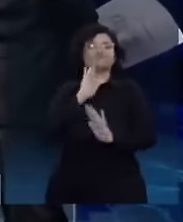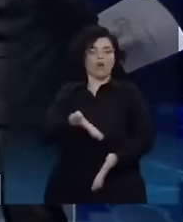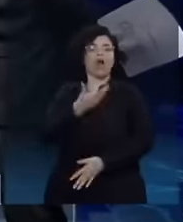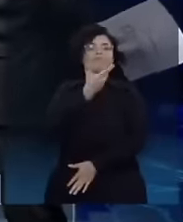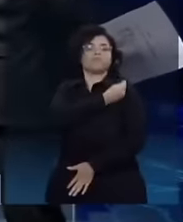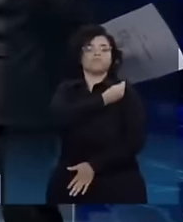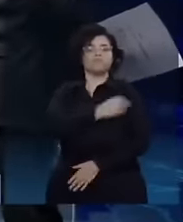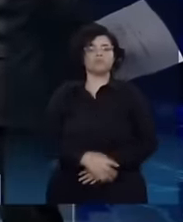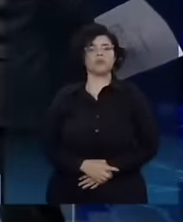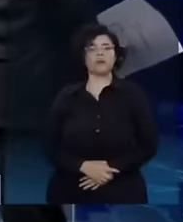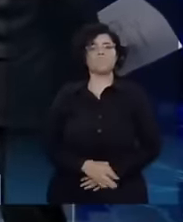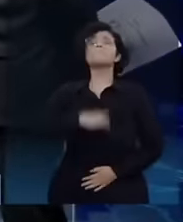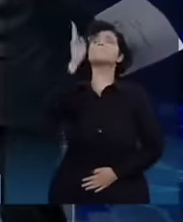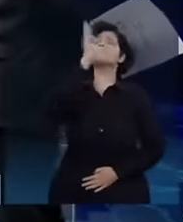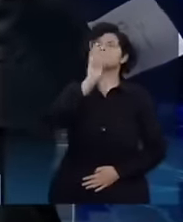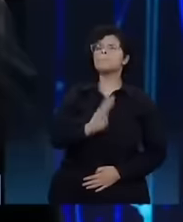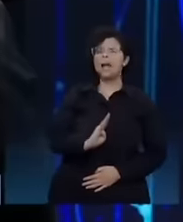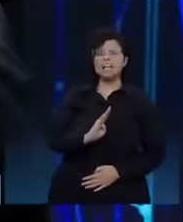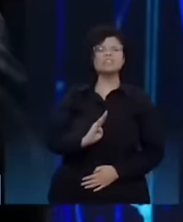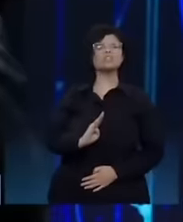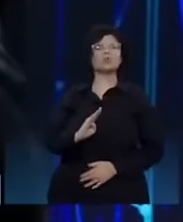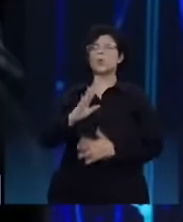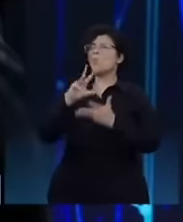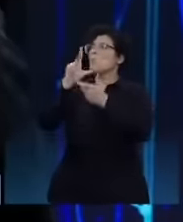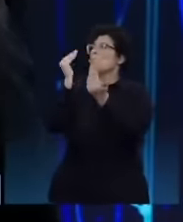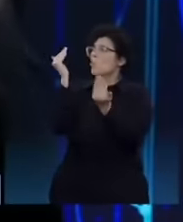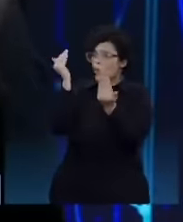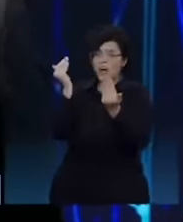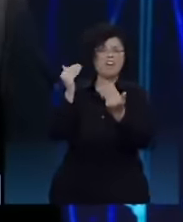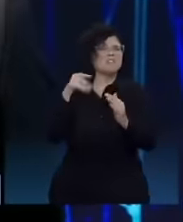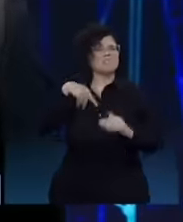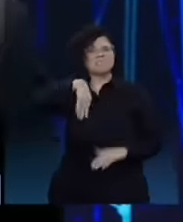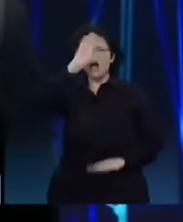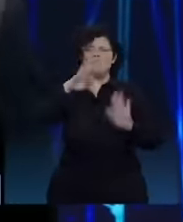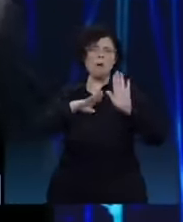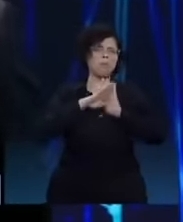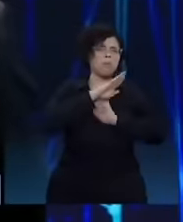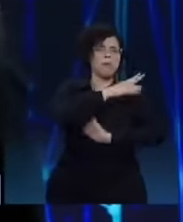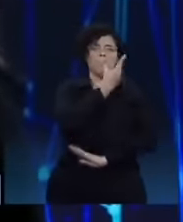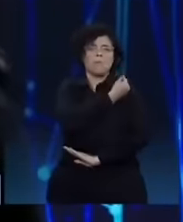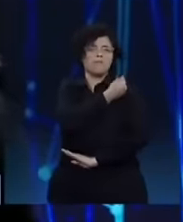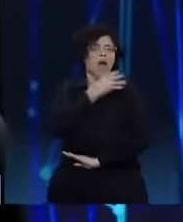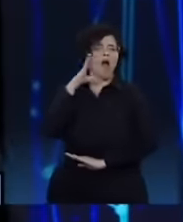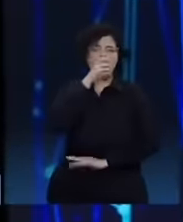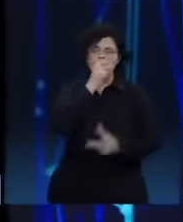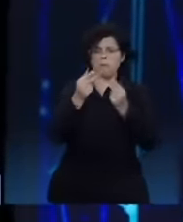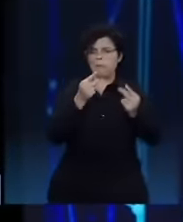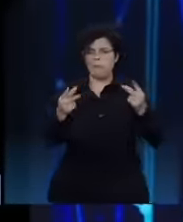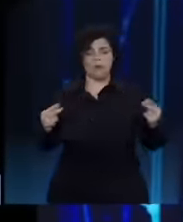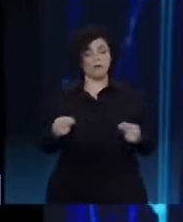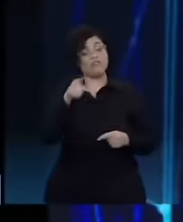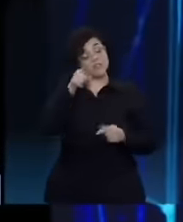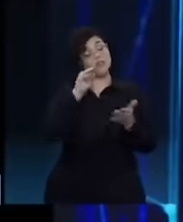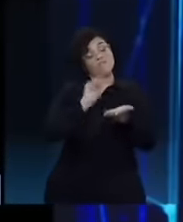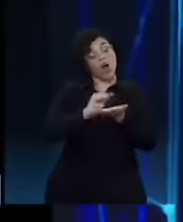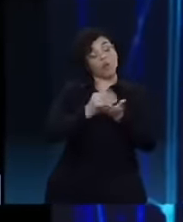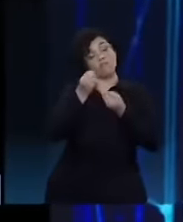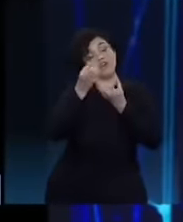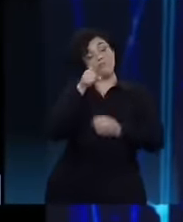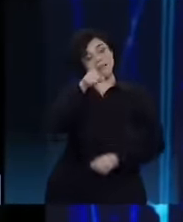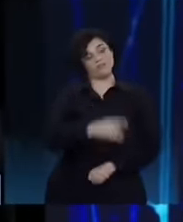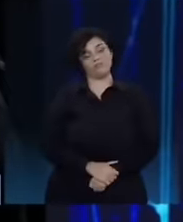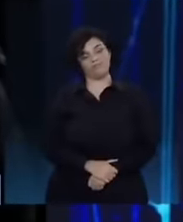o Brasil foi um dos países que mais vacinou no mundo e em tempo mais rápido. Então, o senhor se informe, antes de